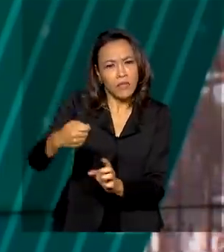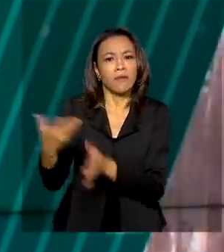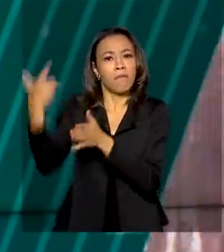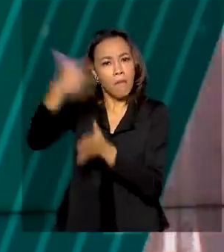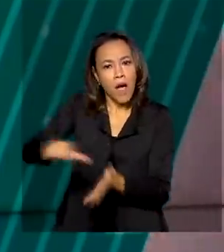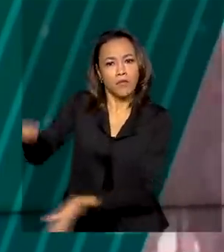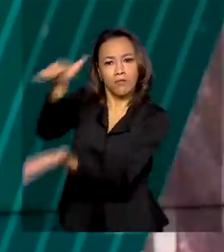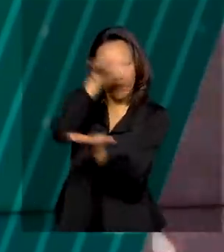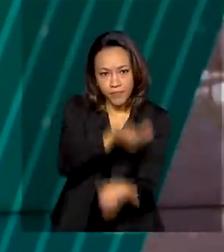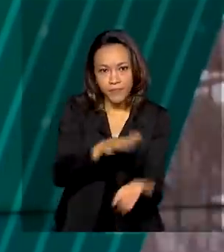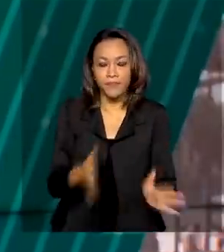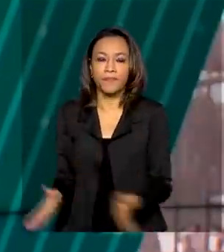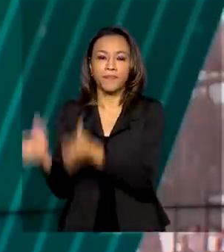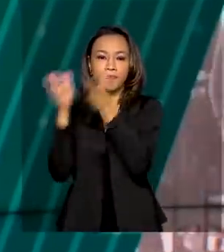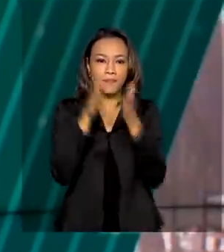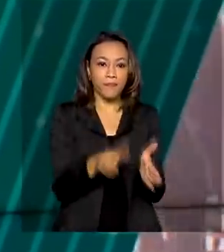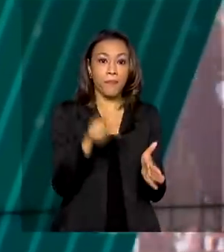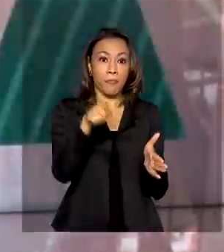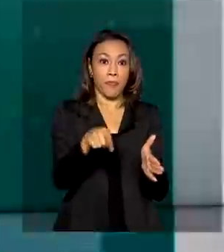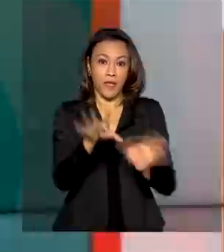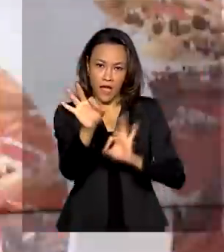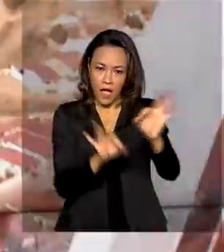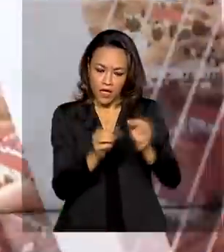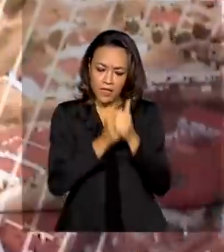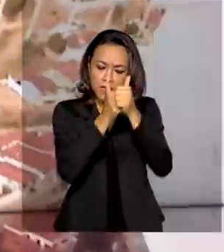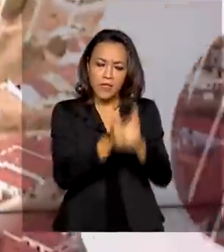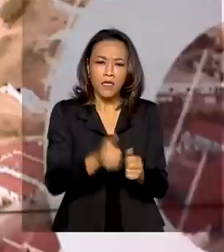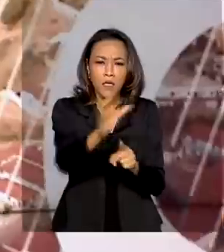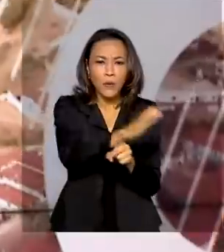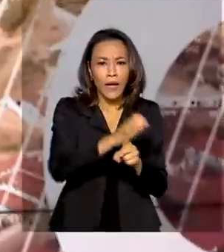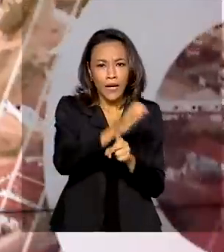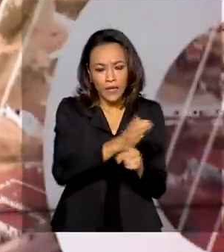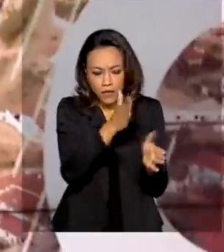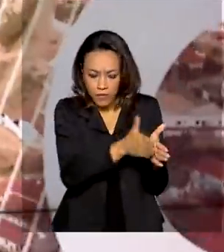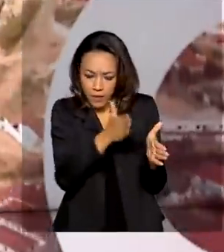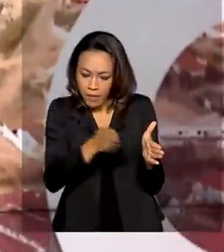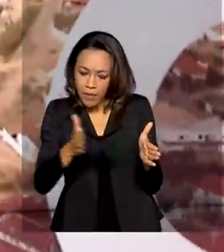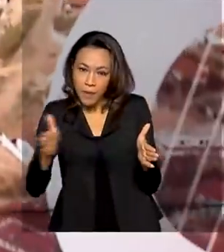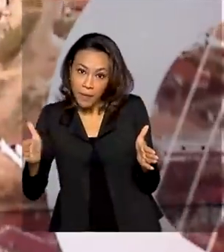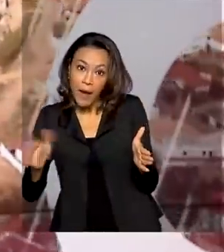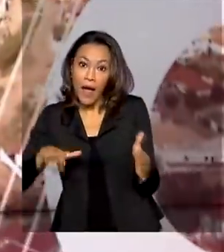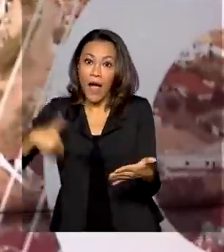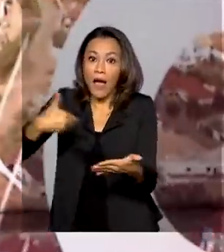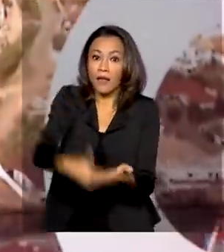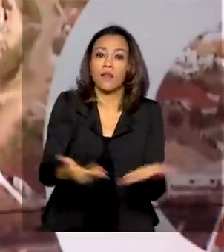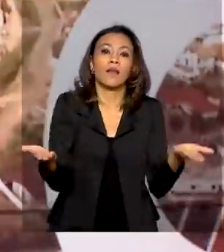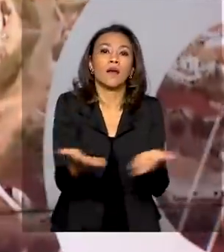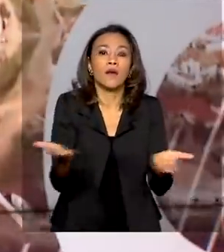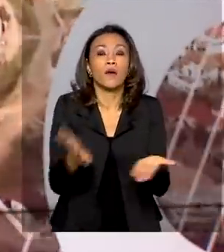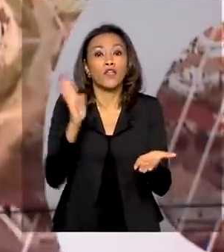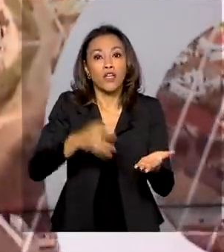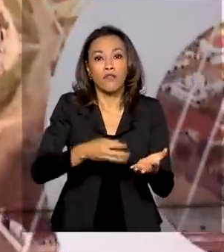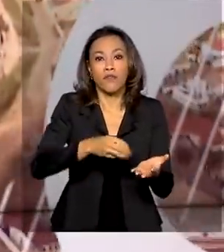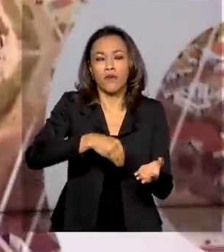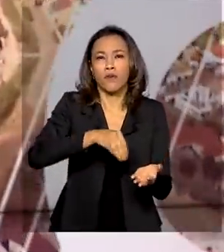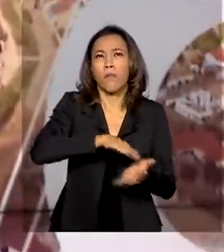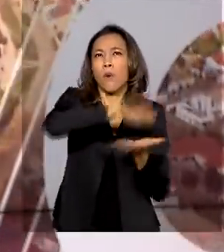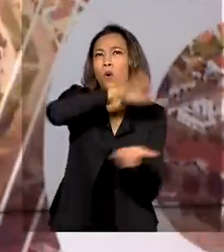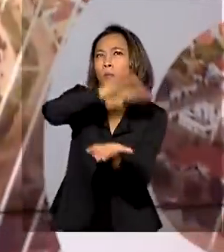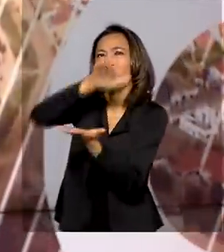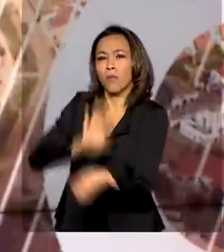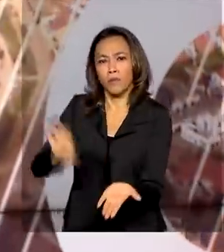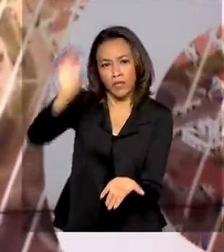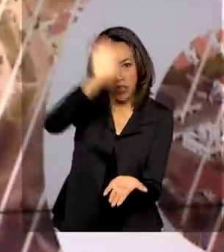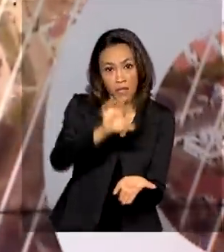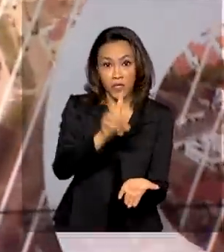está sendo desenhada conforme o cronograma de entrega dos laboratórios. Até agora, já foram para os estados e Distrito Federal